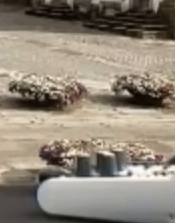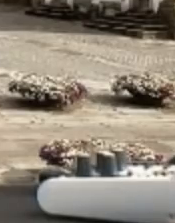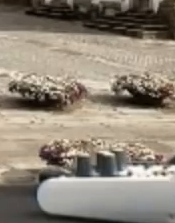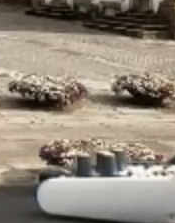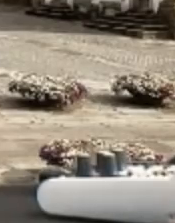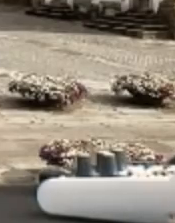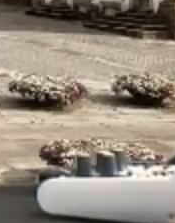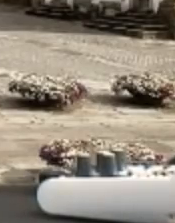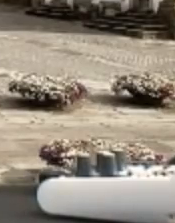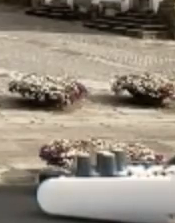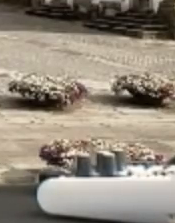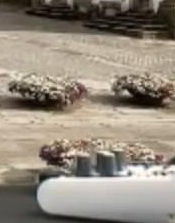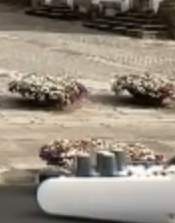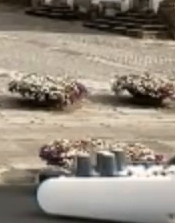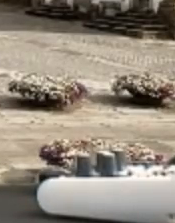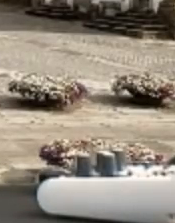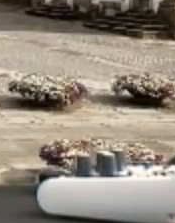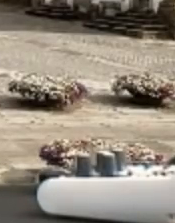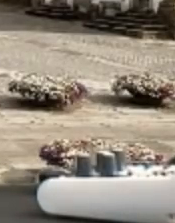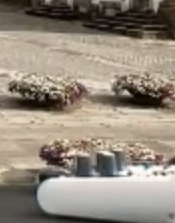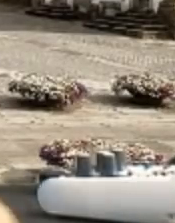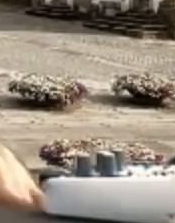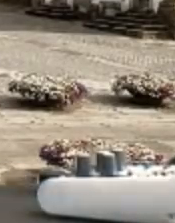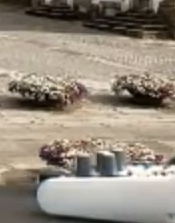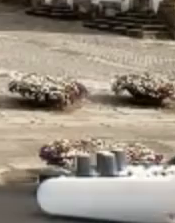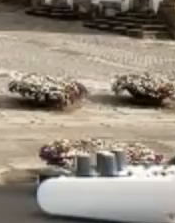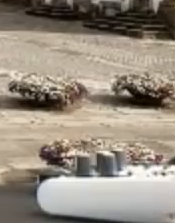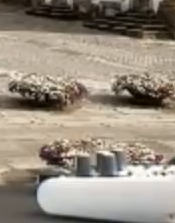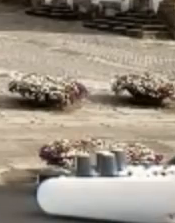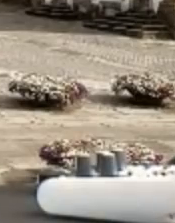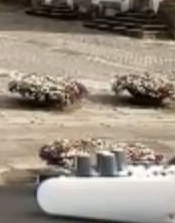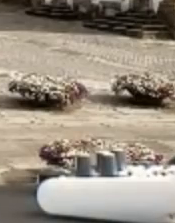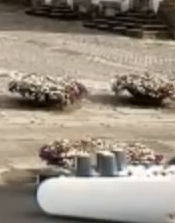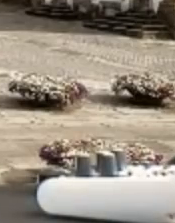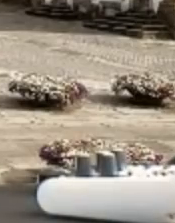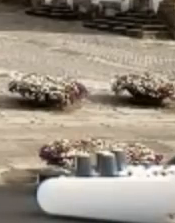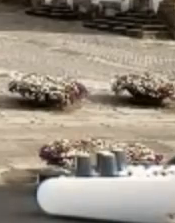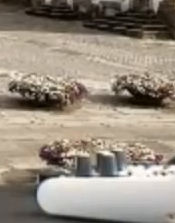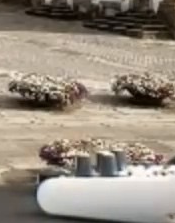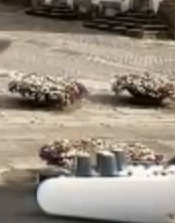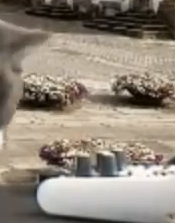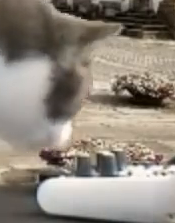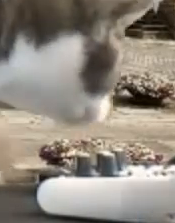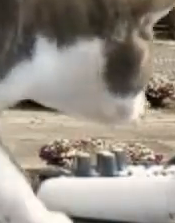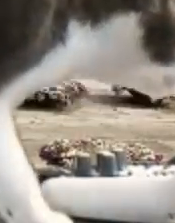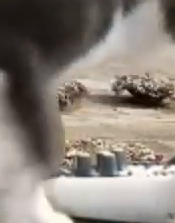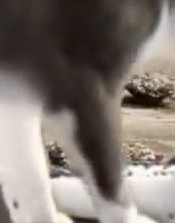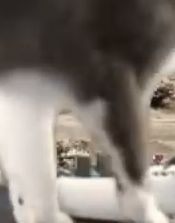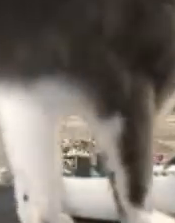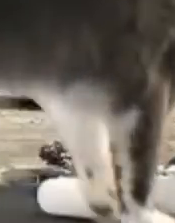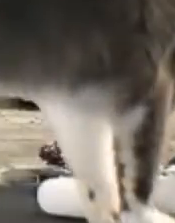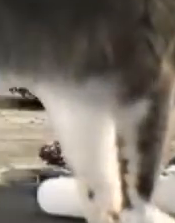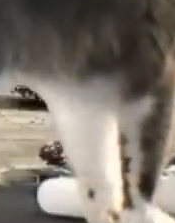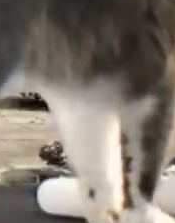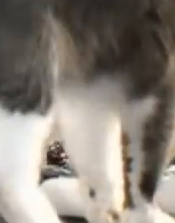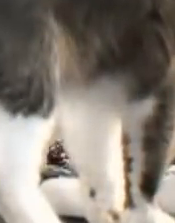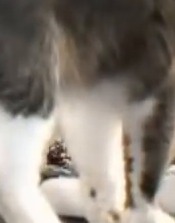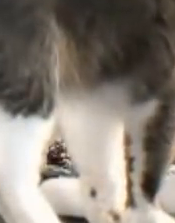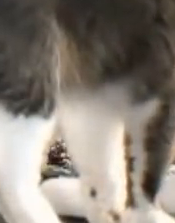vem daqueles partidos que não têm mesmo nada de educação, mas de indenominação